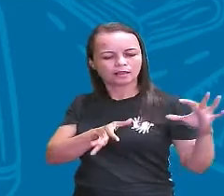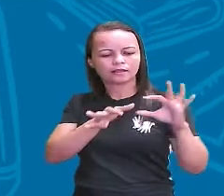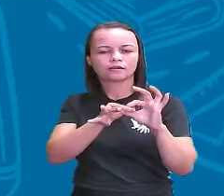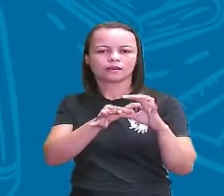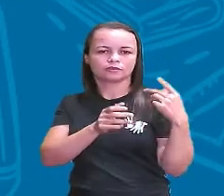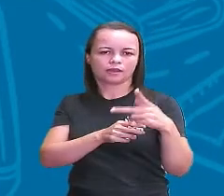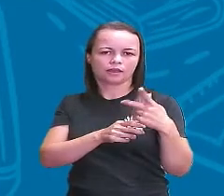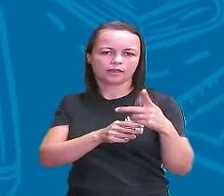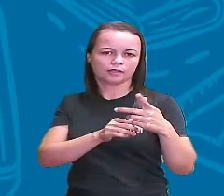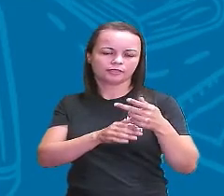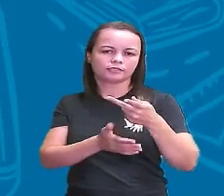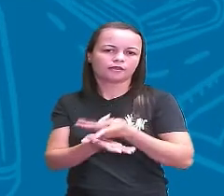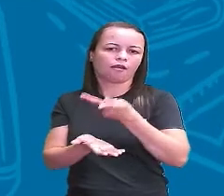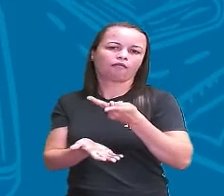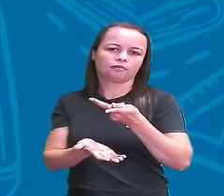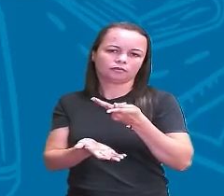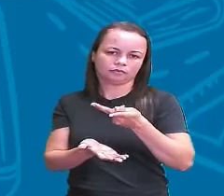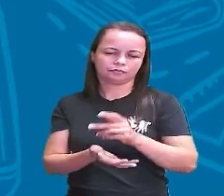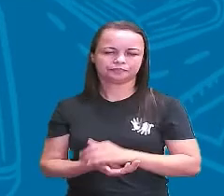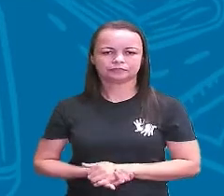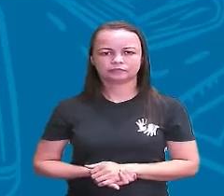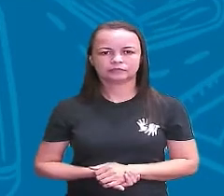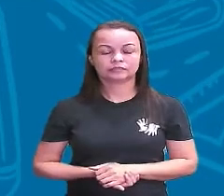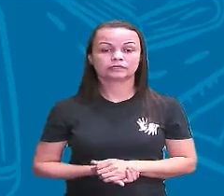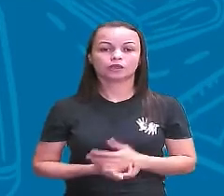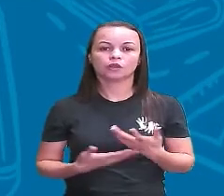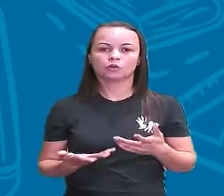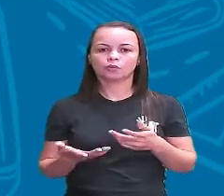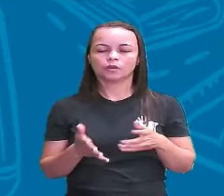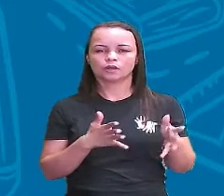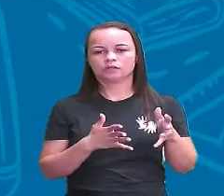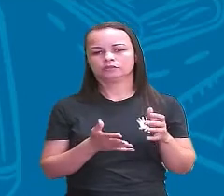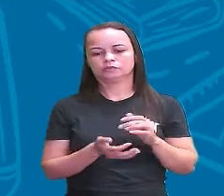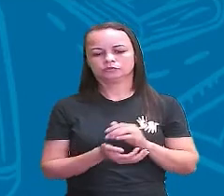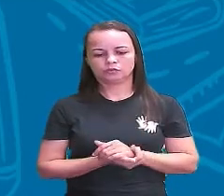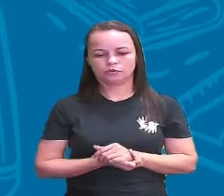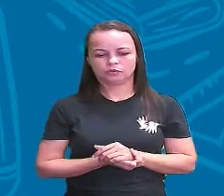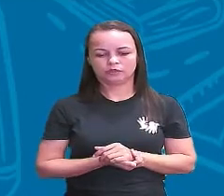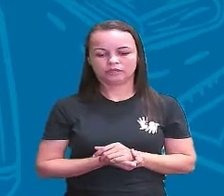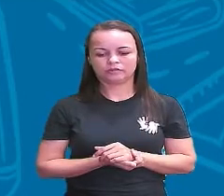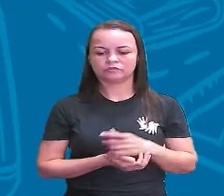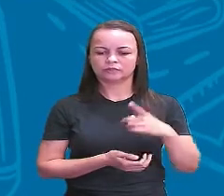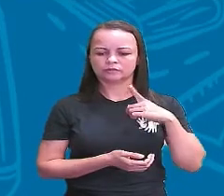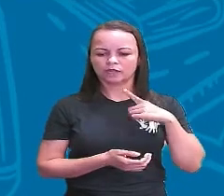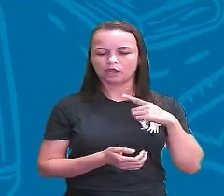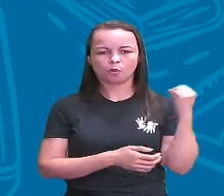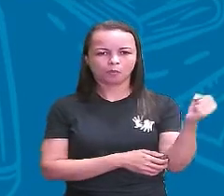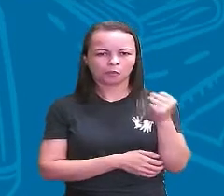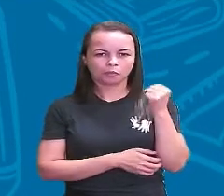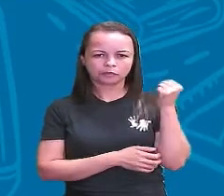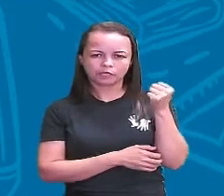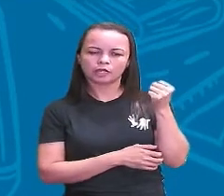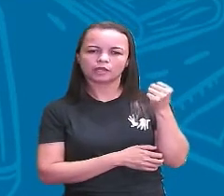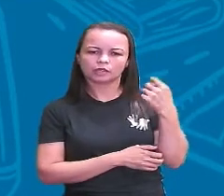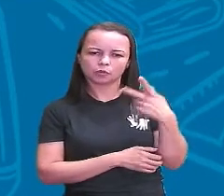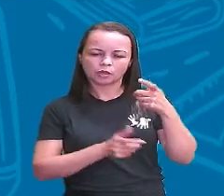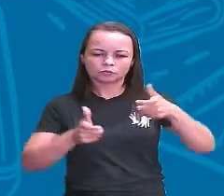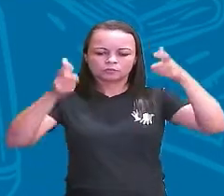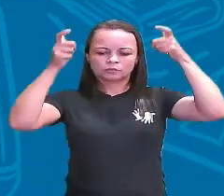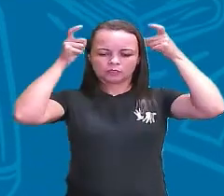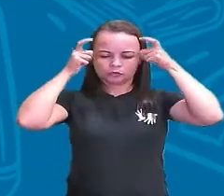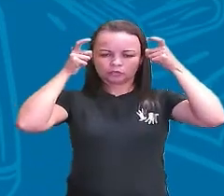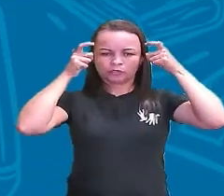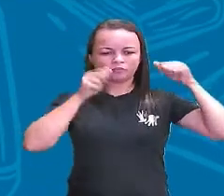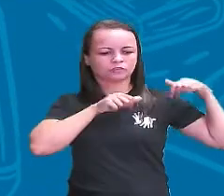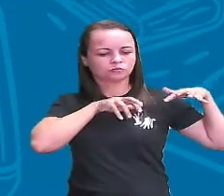acontecimentos quando ele vai tomar o poder enquanto imperador e vai expandir o território da